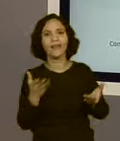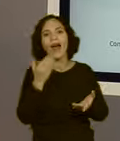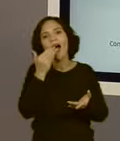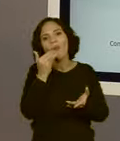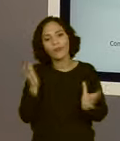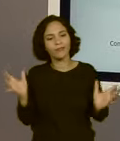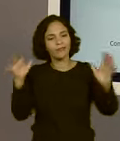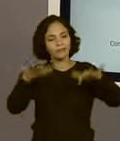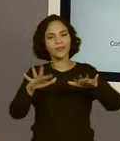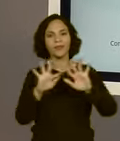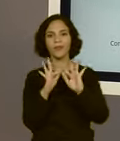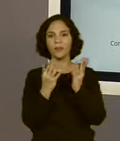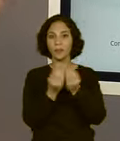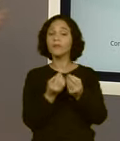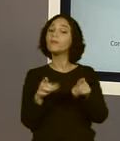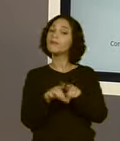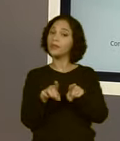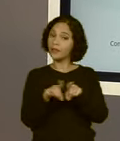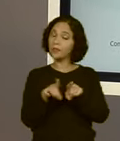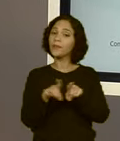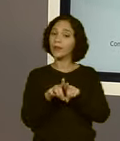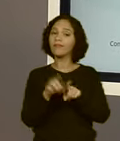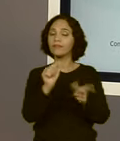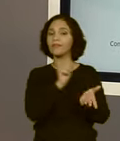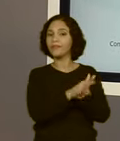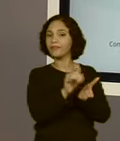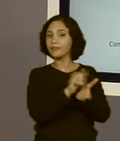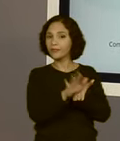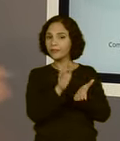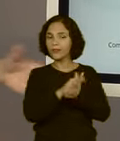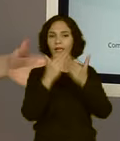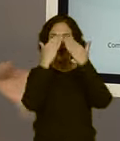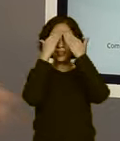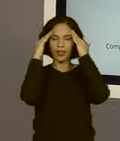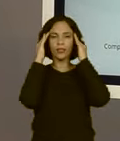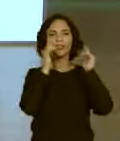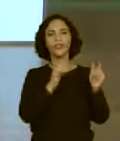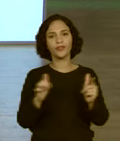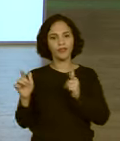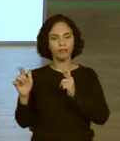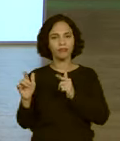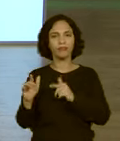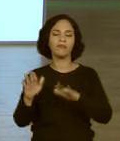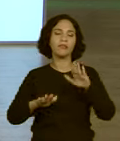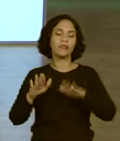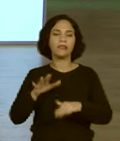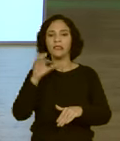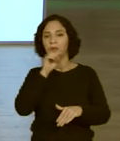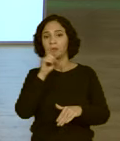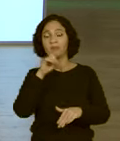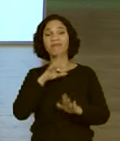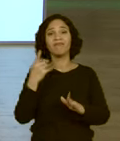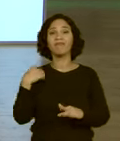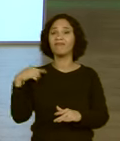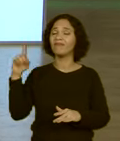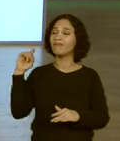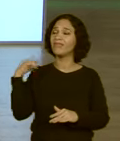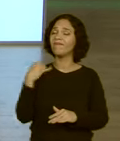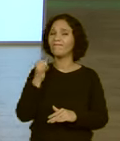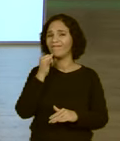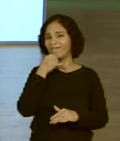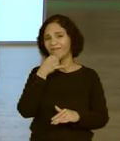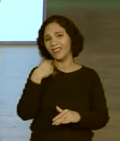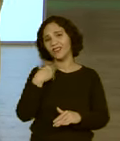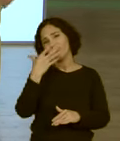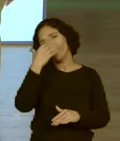almoço em família, também pode entrar nas despesas de diversão, né? Do fim de semana. Professora Andi, eu fiquei muito triste de ter esquecido